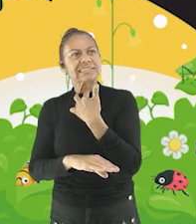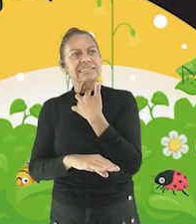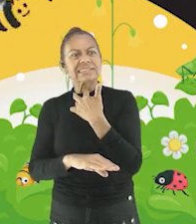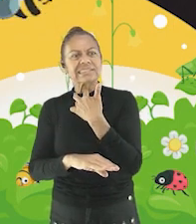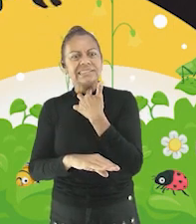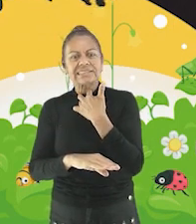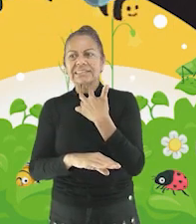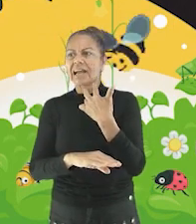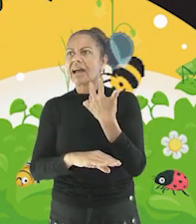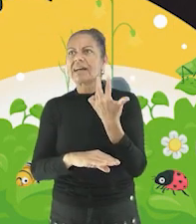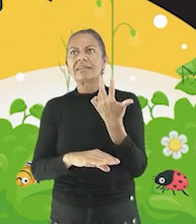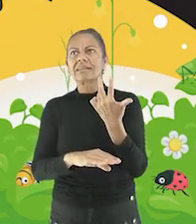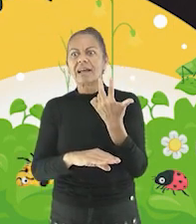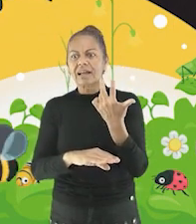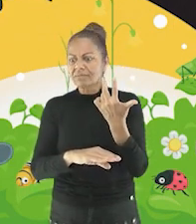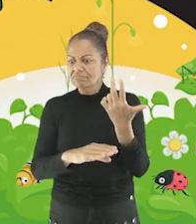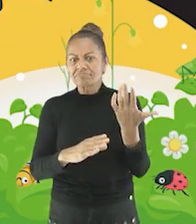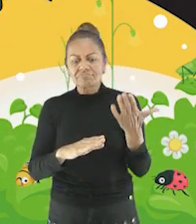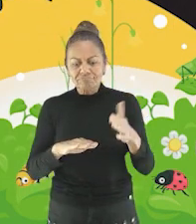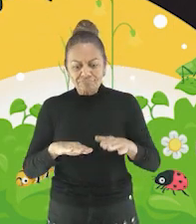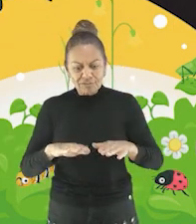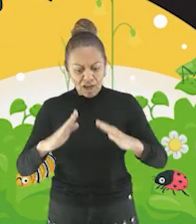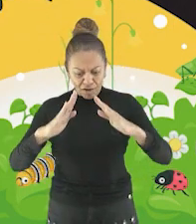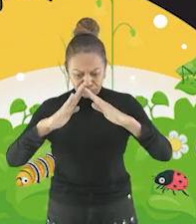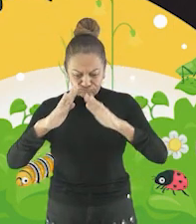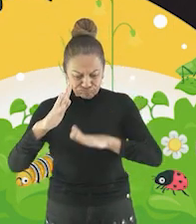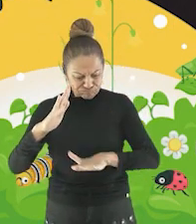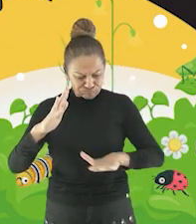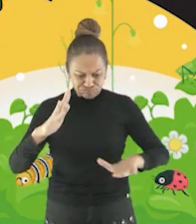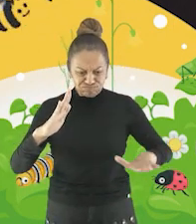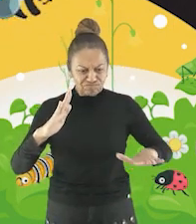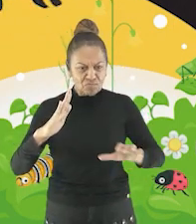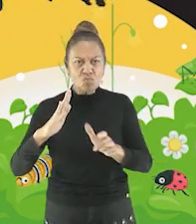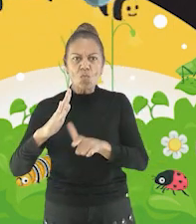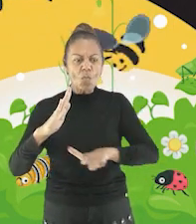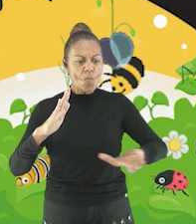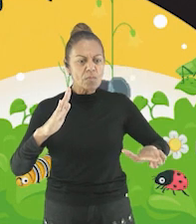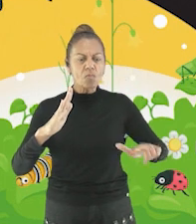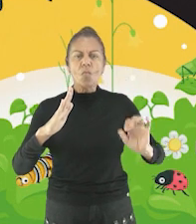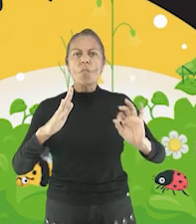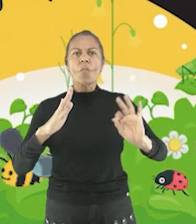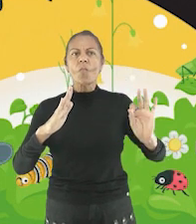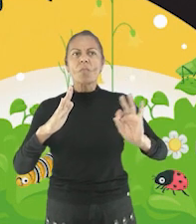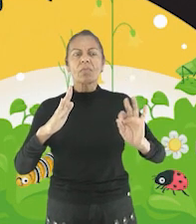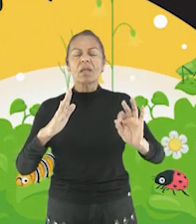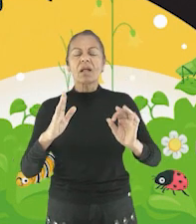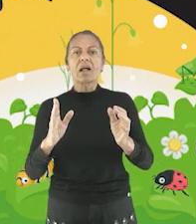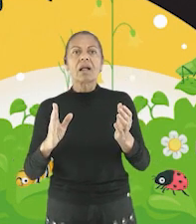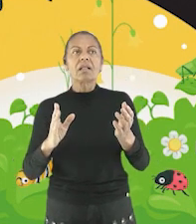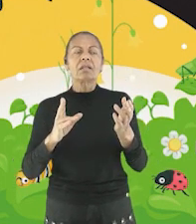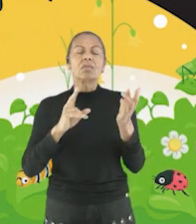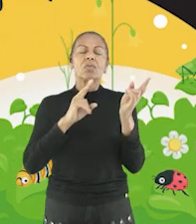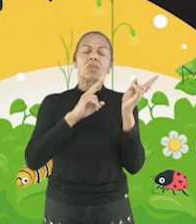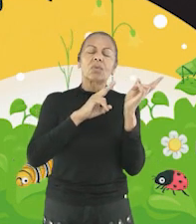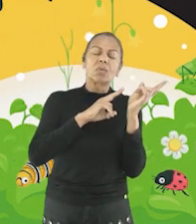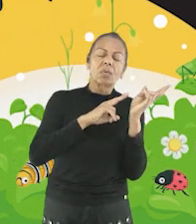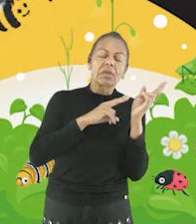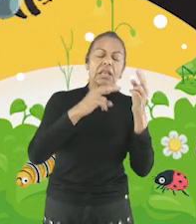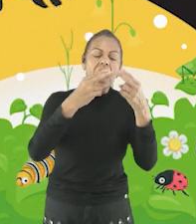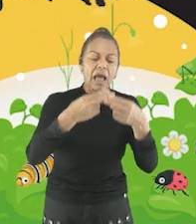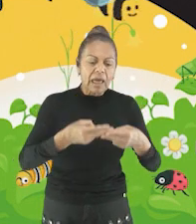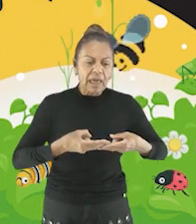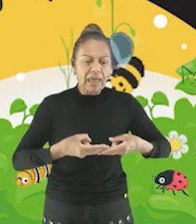entrar nela, Porque na casa não tinha chão Ninguém podia